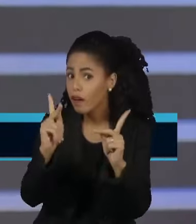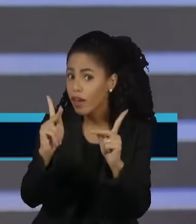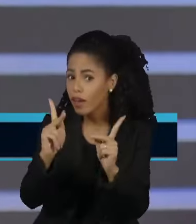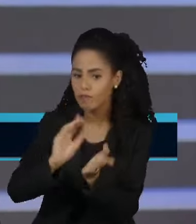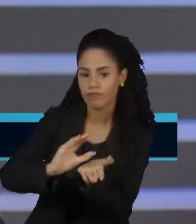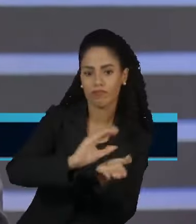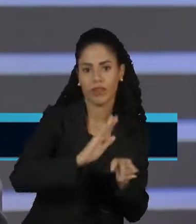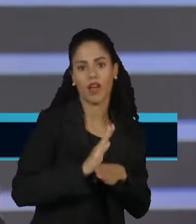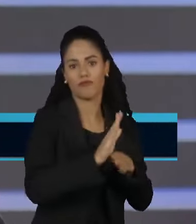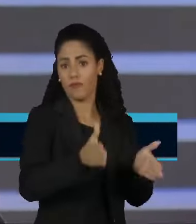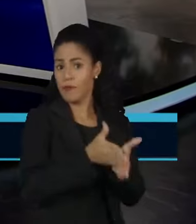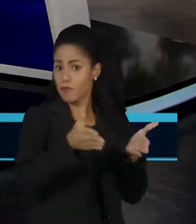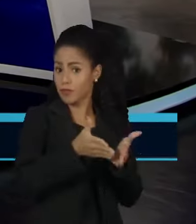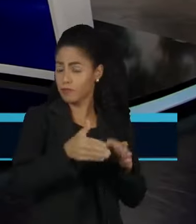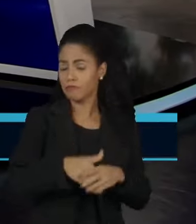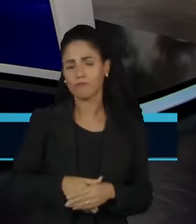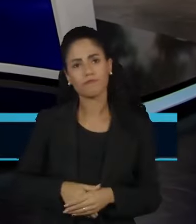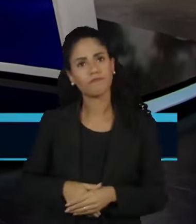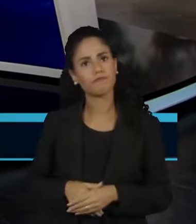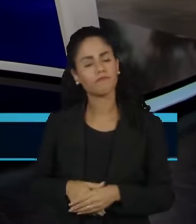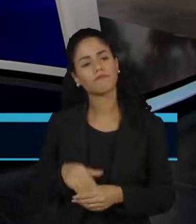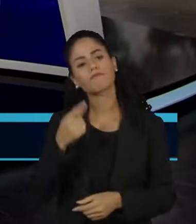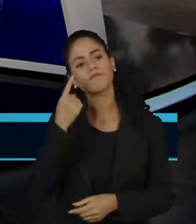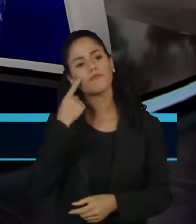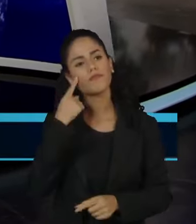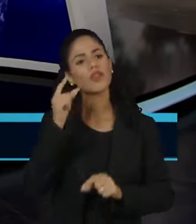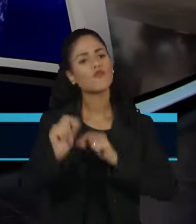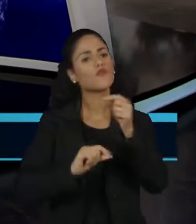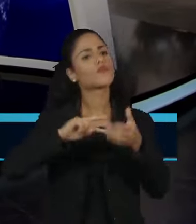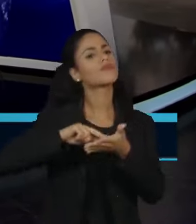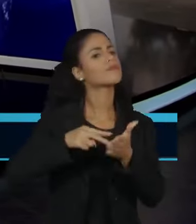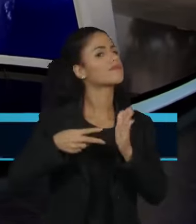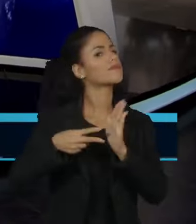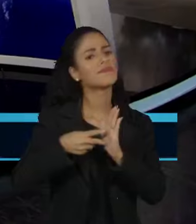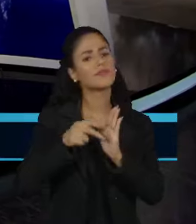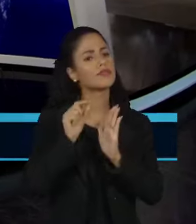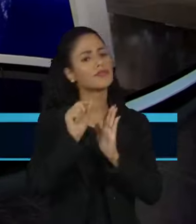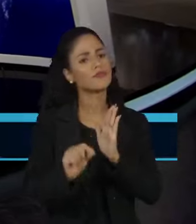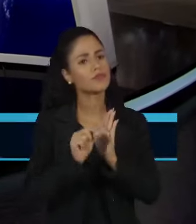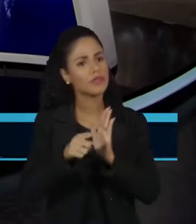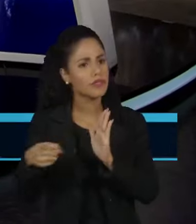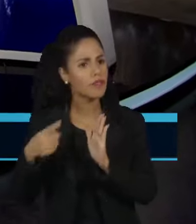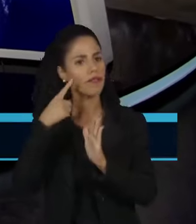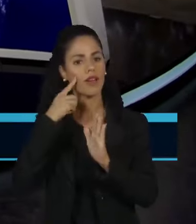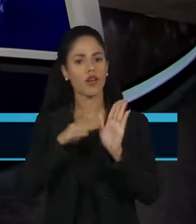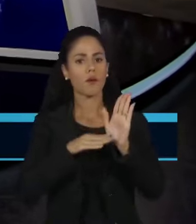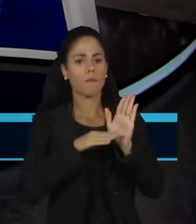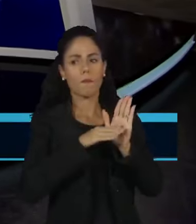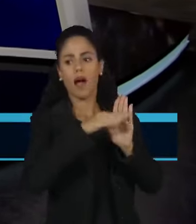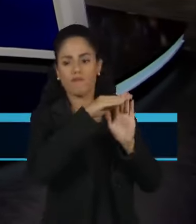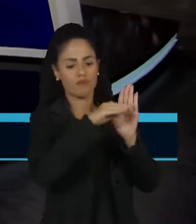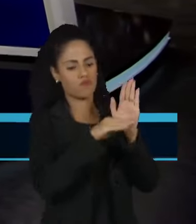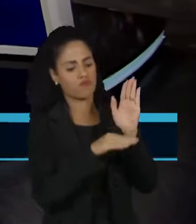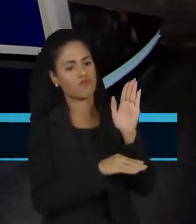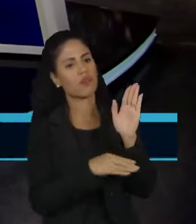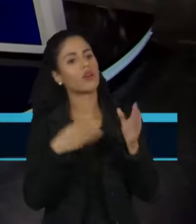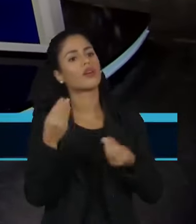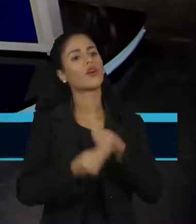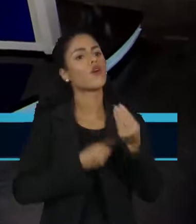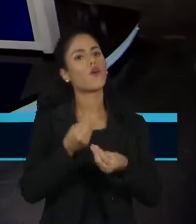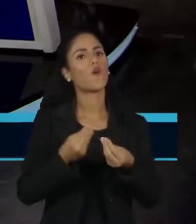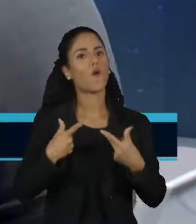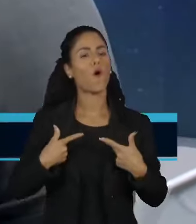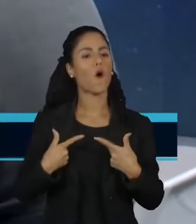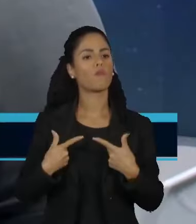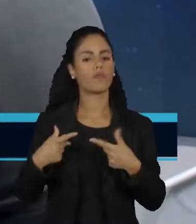população. Agora, Sakamoto, o significa nós estarmos na nona posição em ranking de maiores economias do mundo? Quais podem ser os